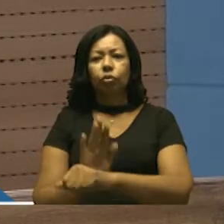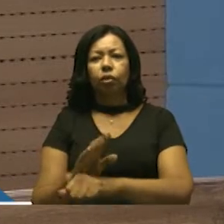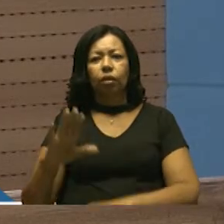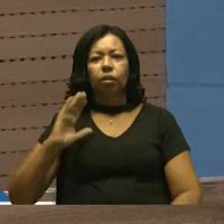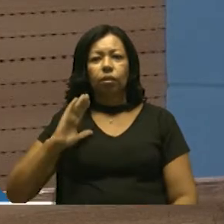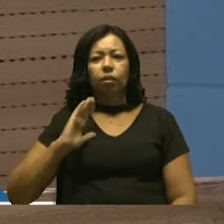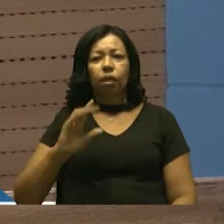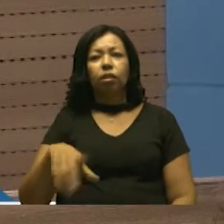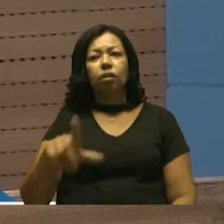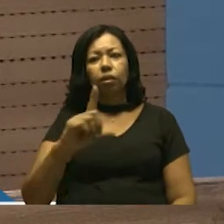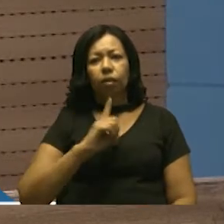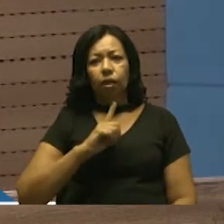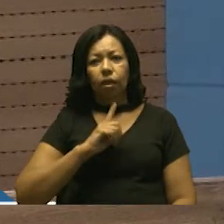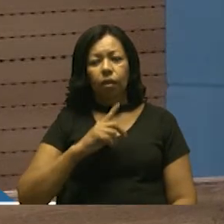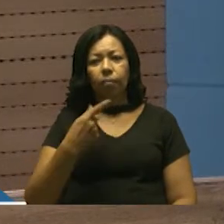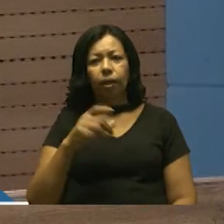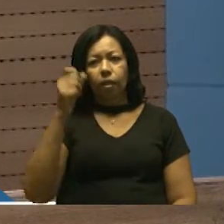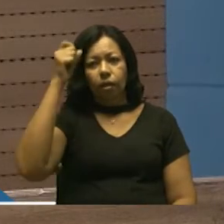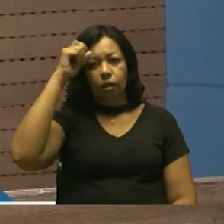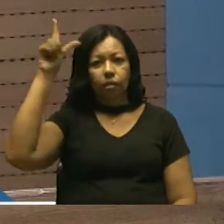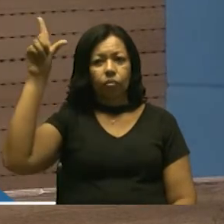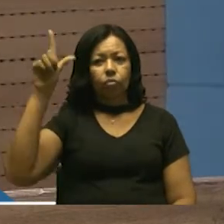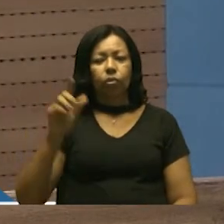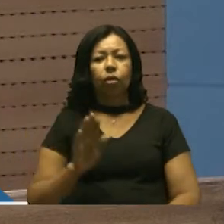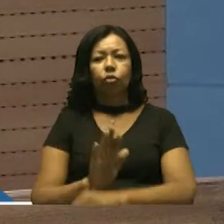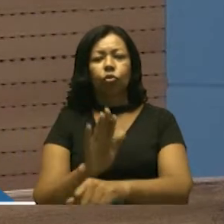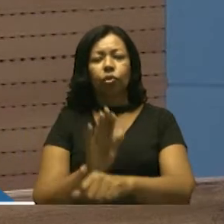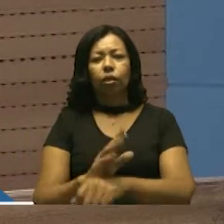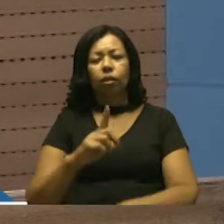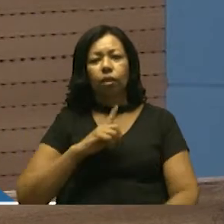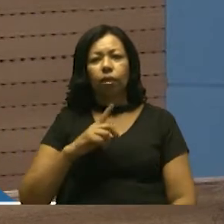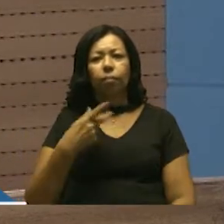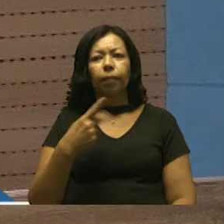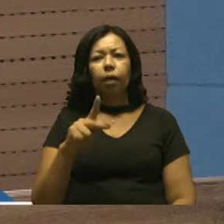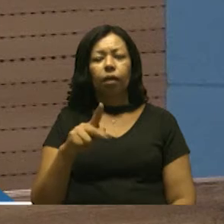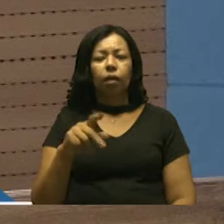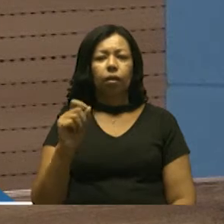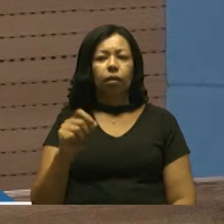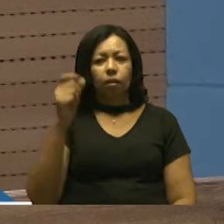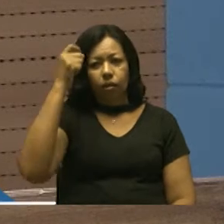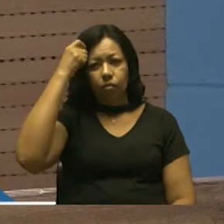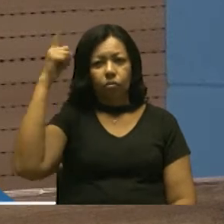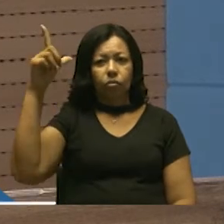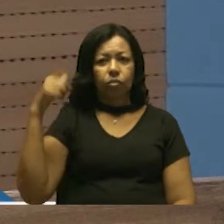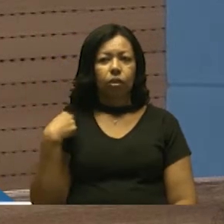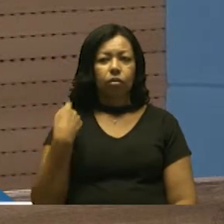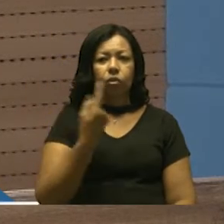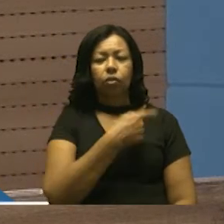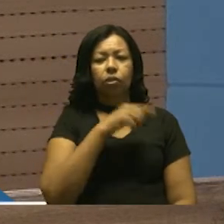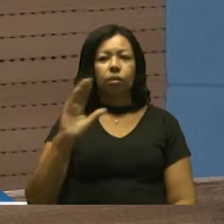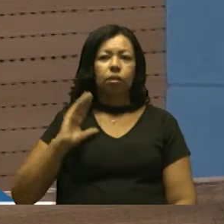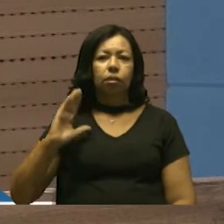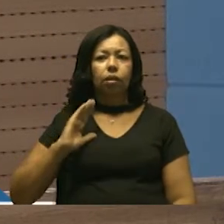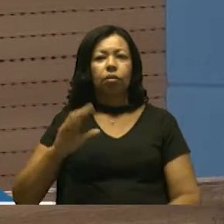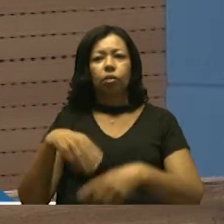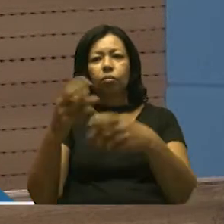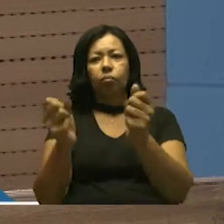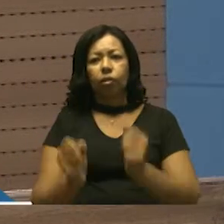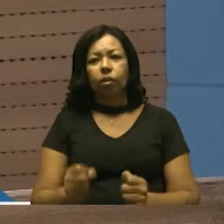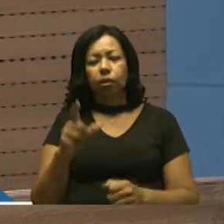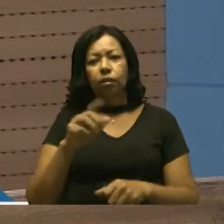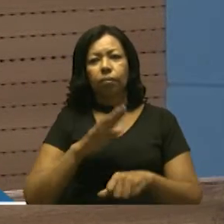município tem para a cultura. O recurso que o município tem para que a cultura de nossa cidade possa ser